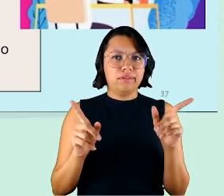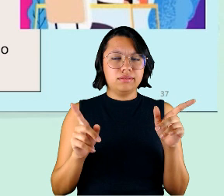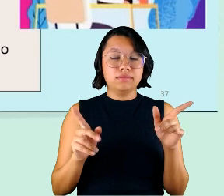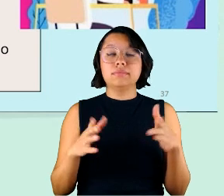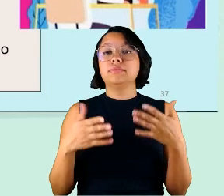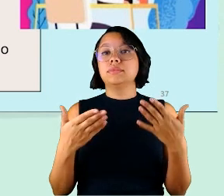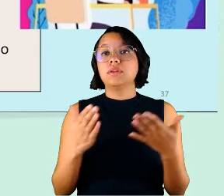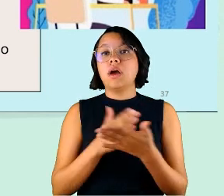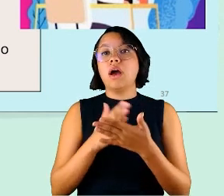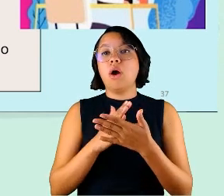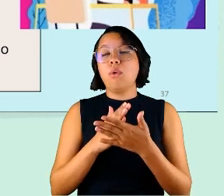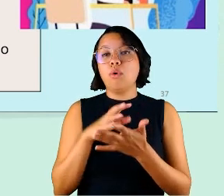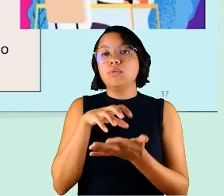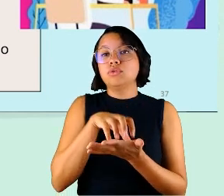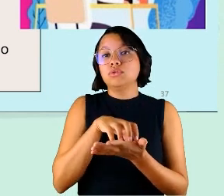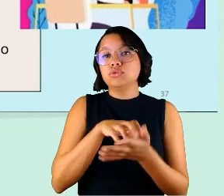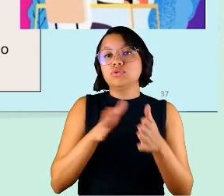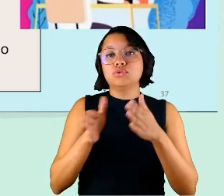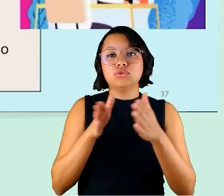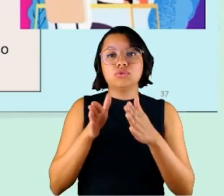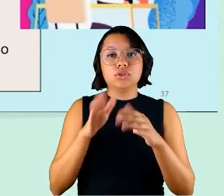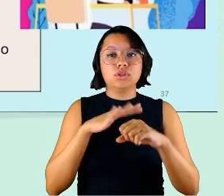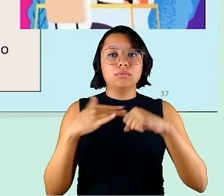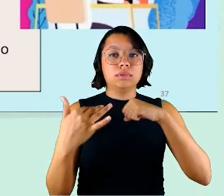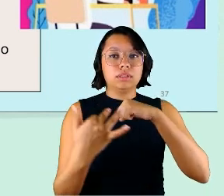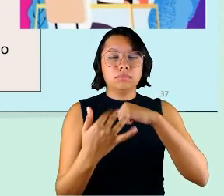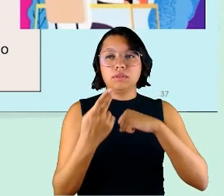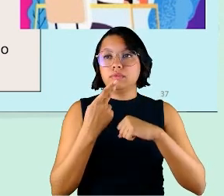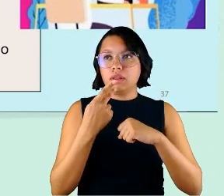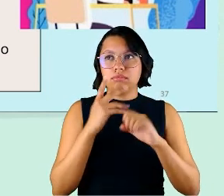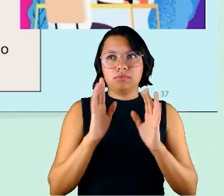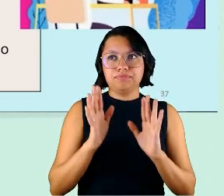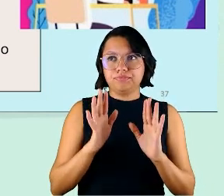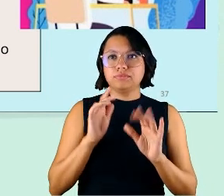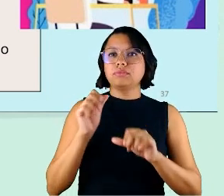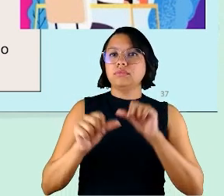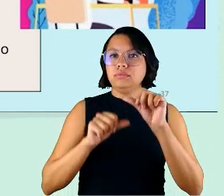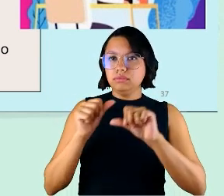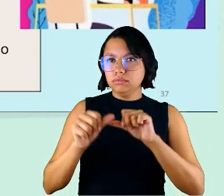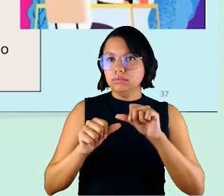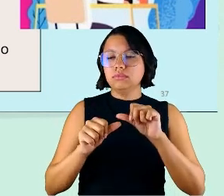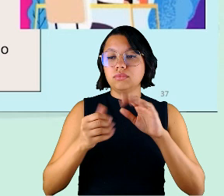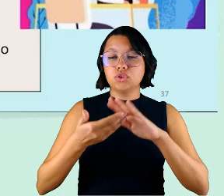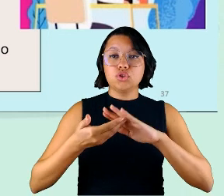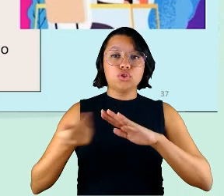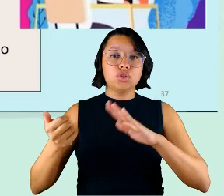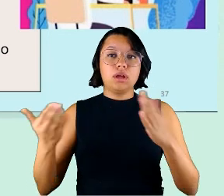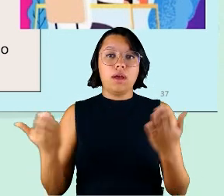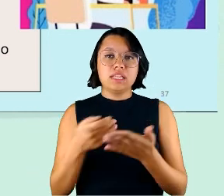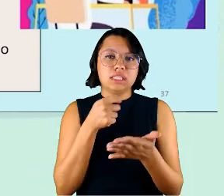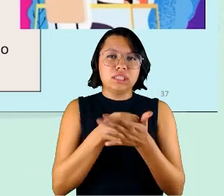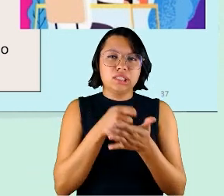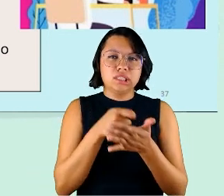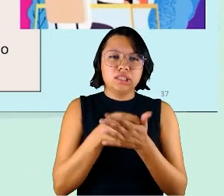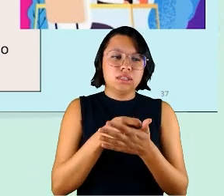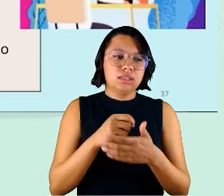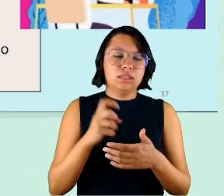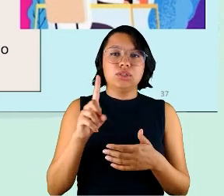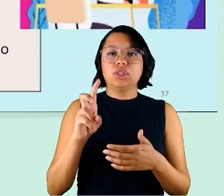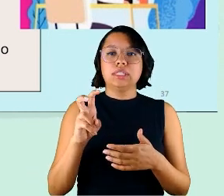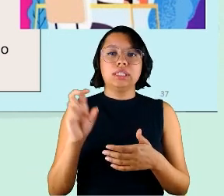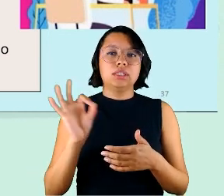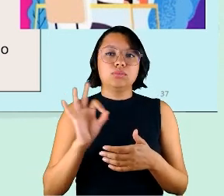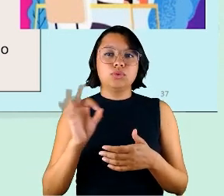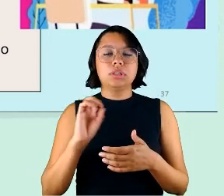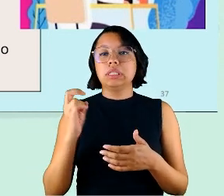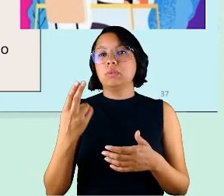algumas organizações durante a pandemia relativizaram isso e retiraram essa exigência de 15%